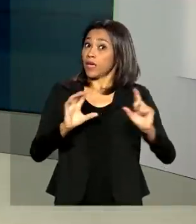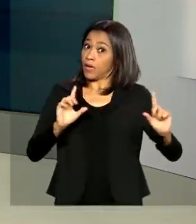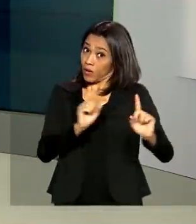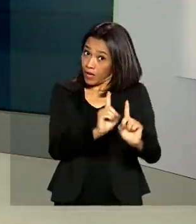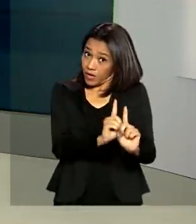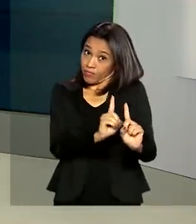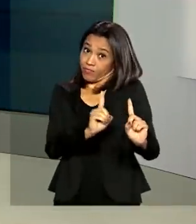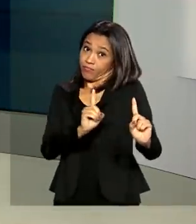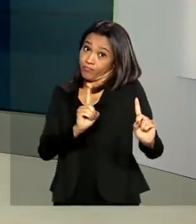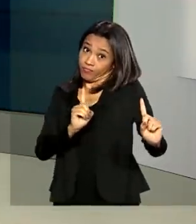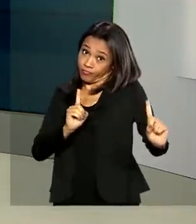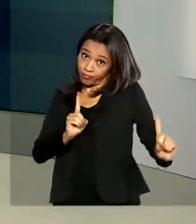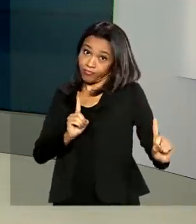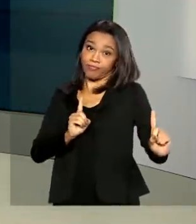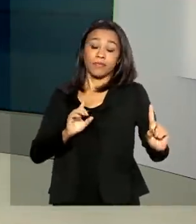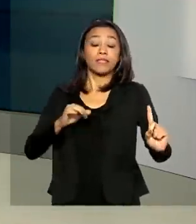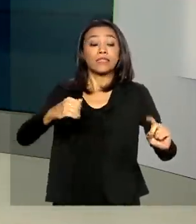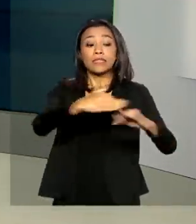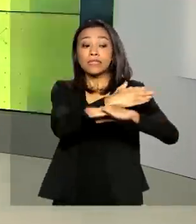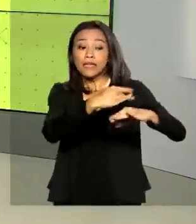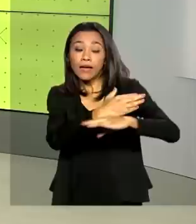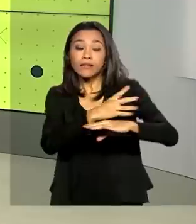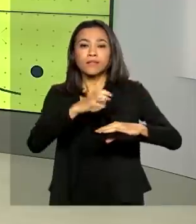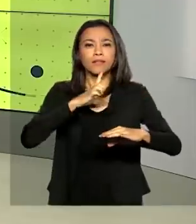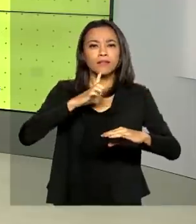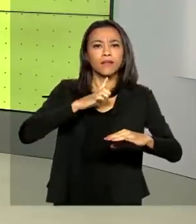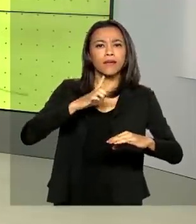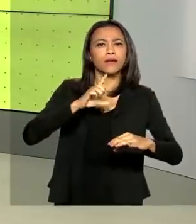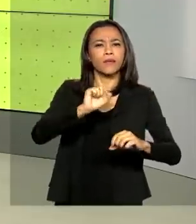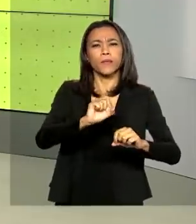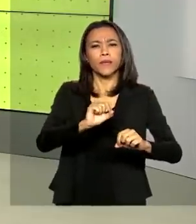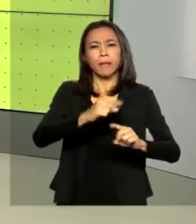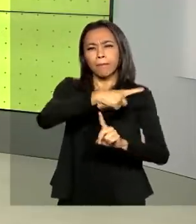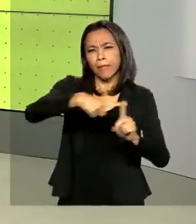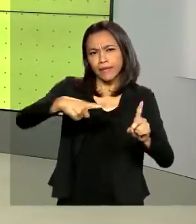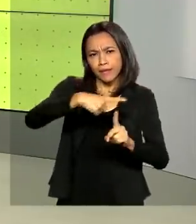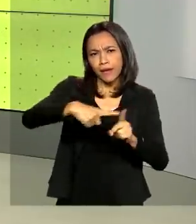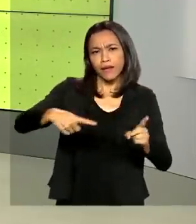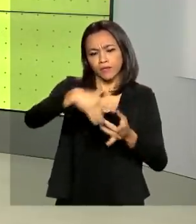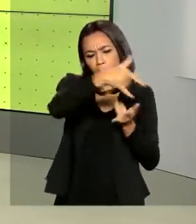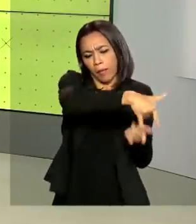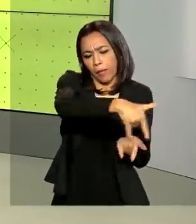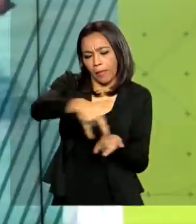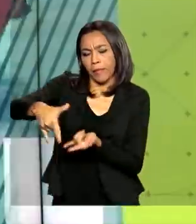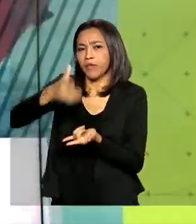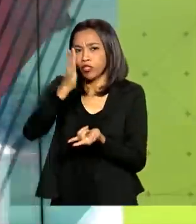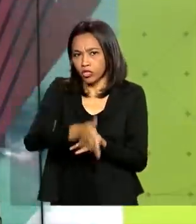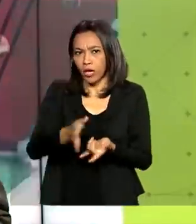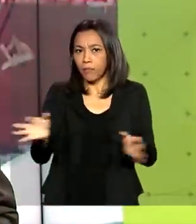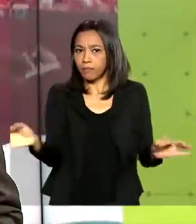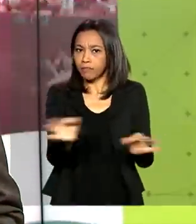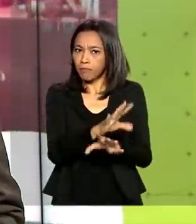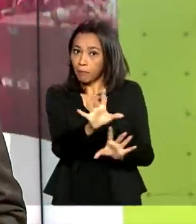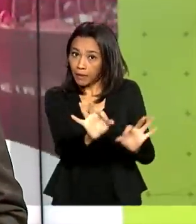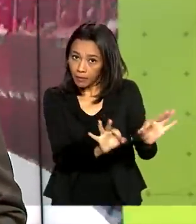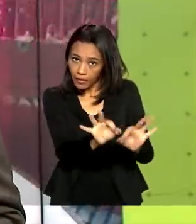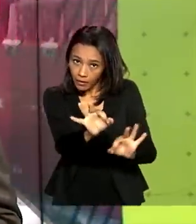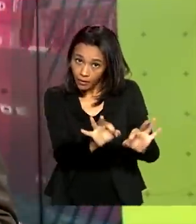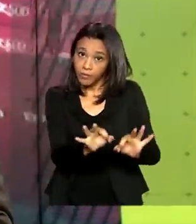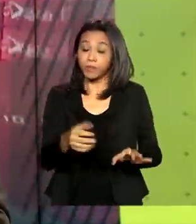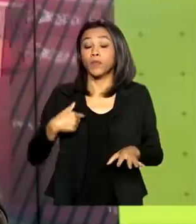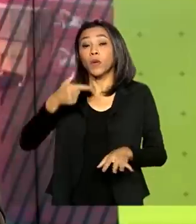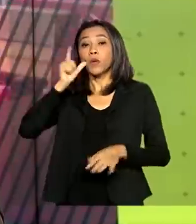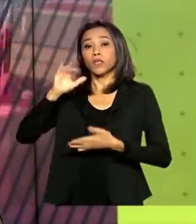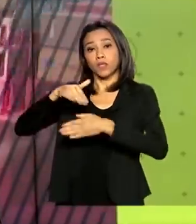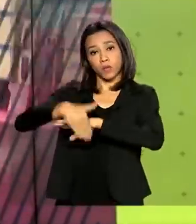em cidades que tenham disponíveis pelo menos metade dos leitos de UTI equipados. Na noite de ontem, o ministro da